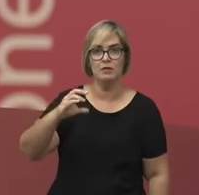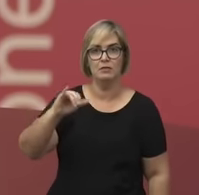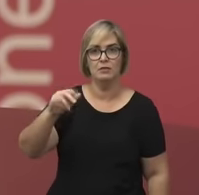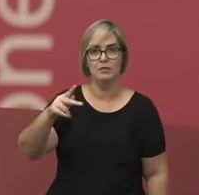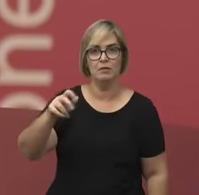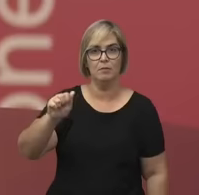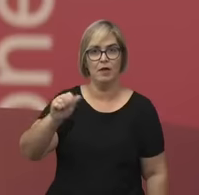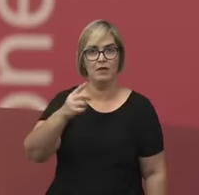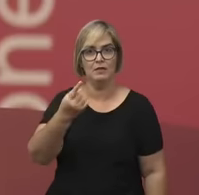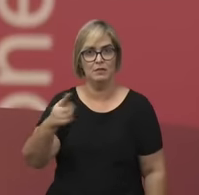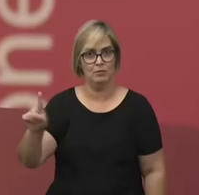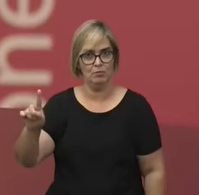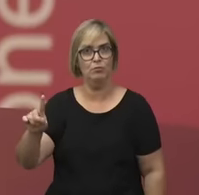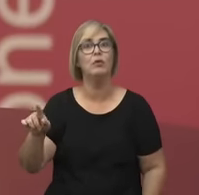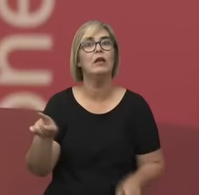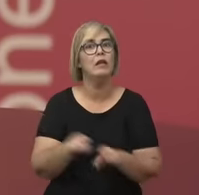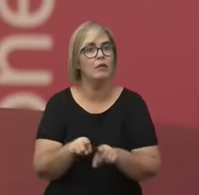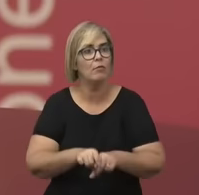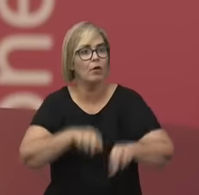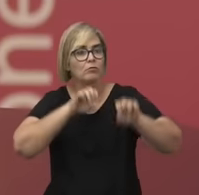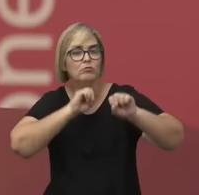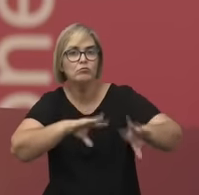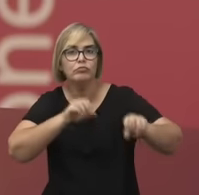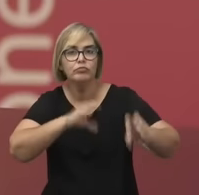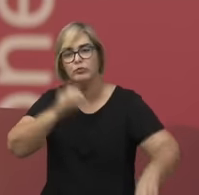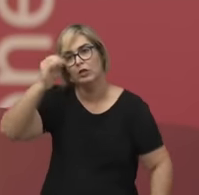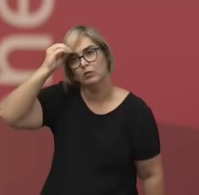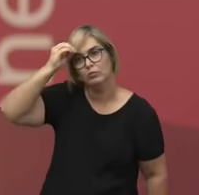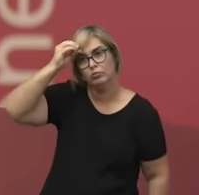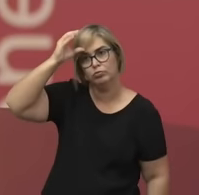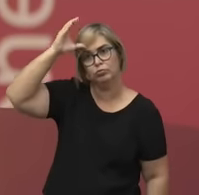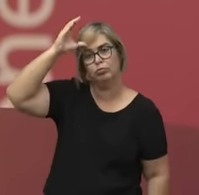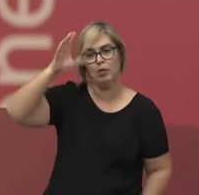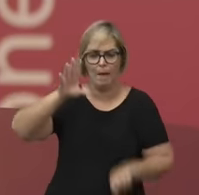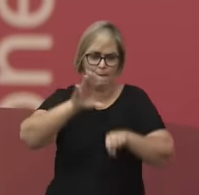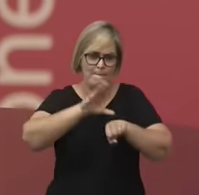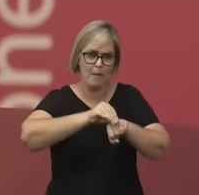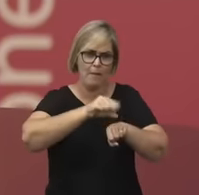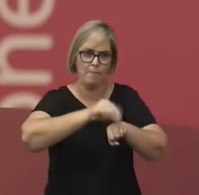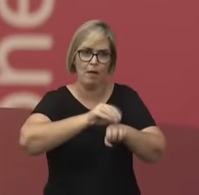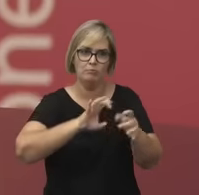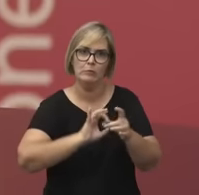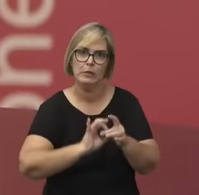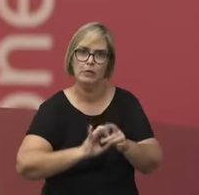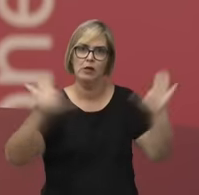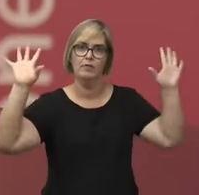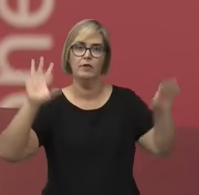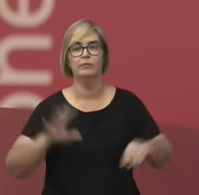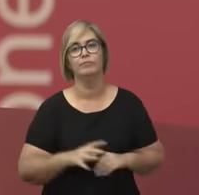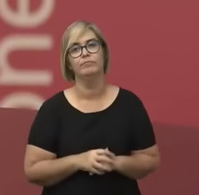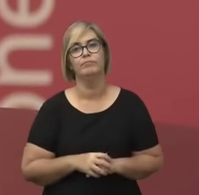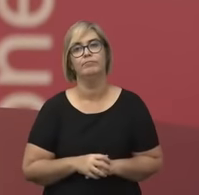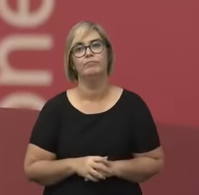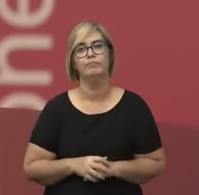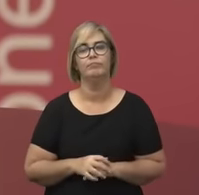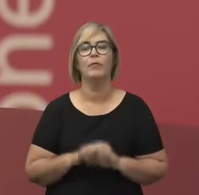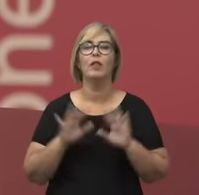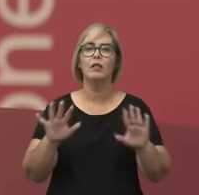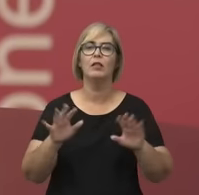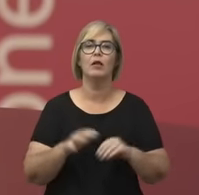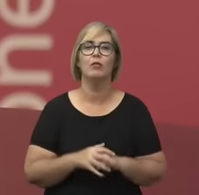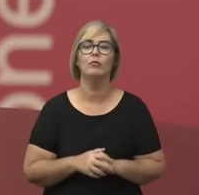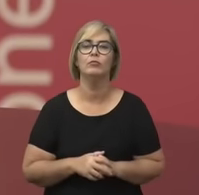educação e instrução. São dois atos de independência. e é isso, a ideia de que